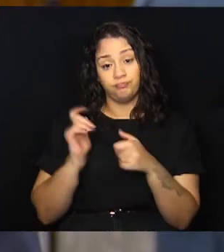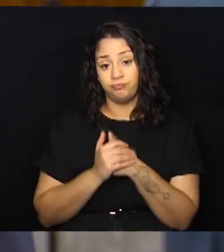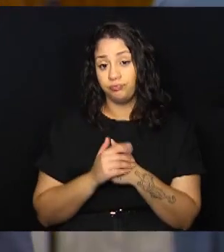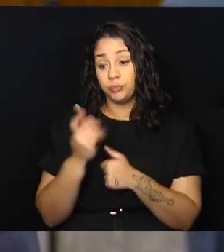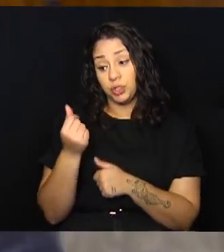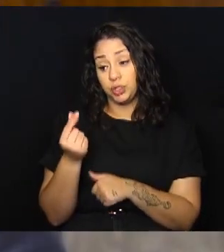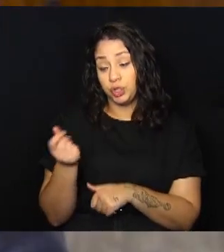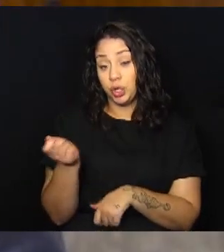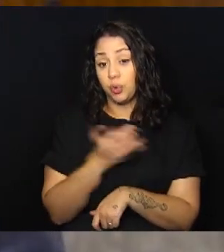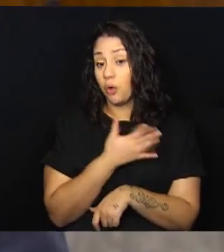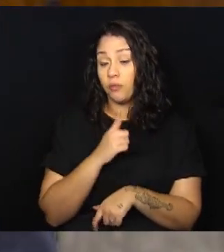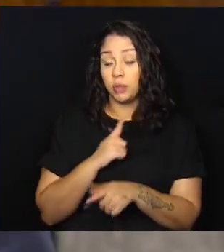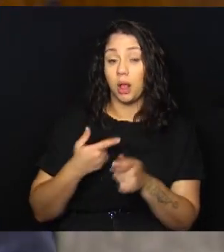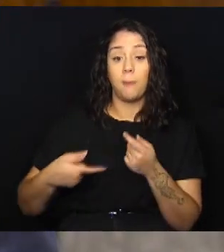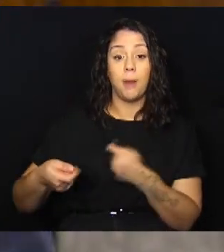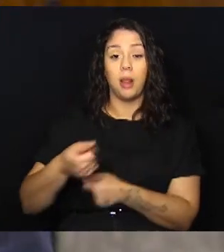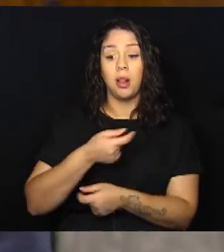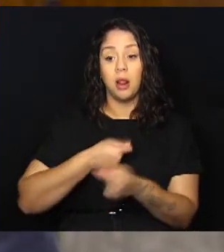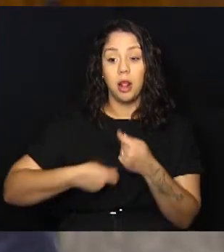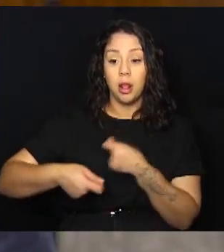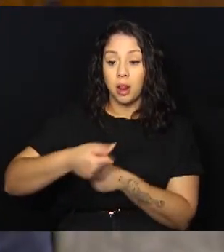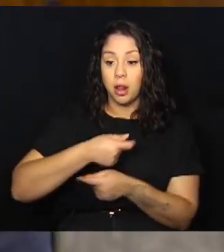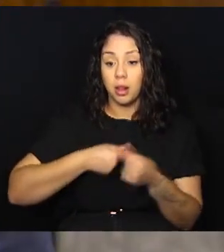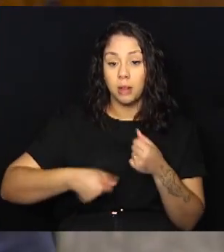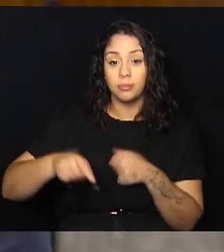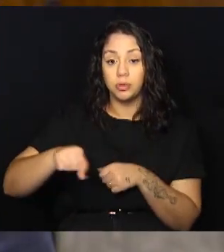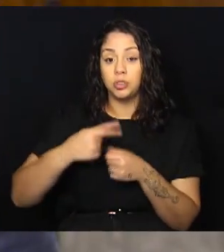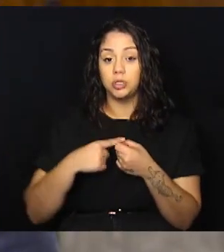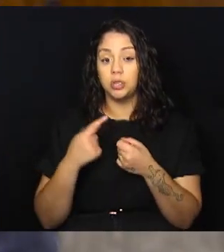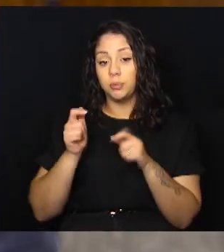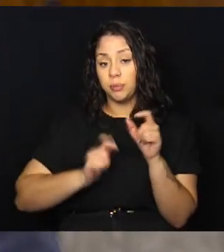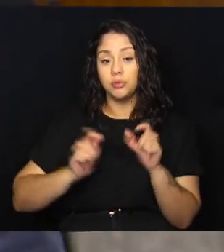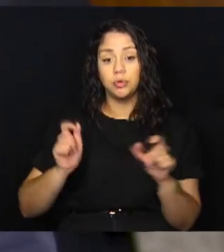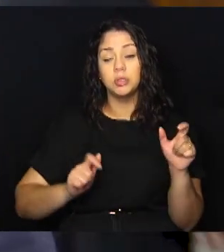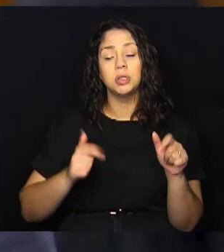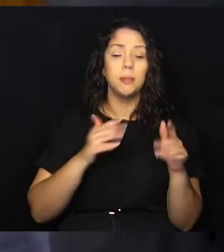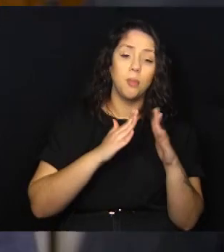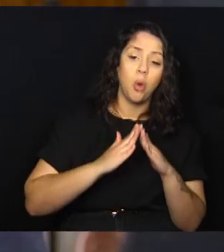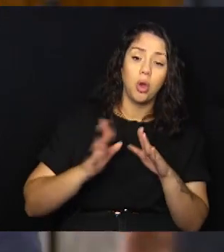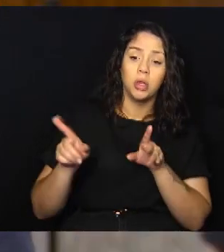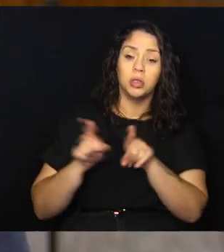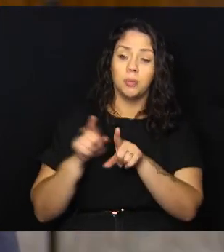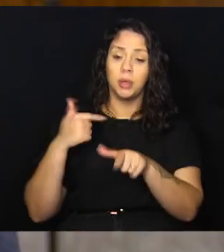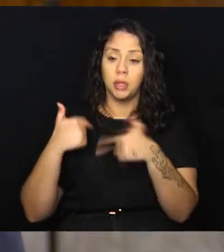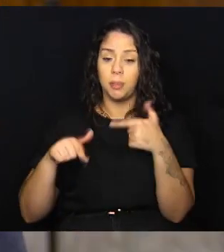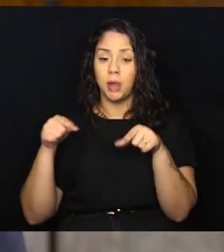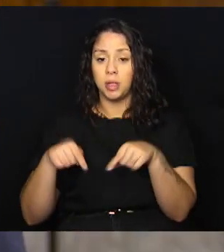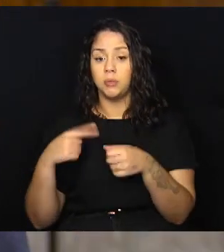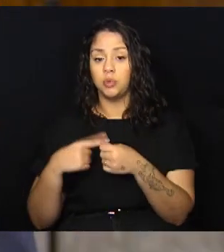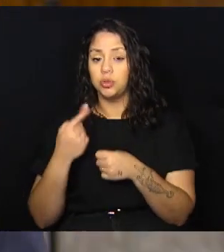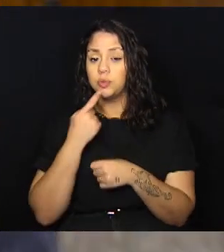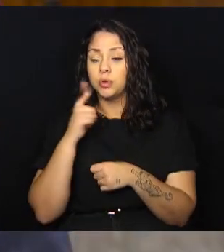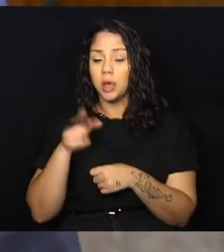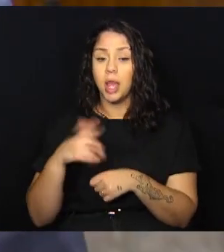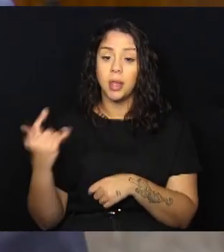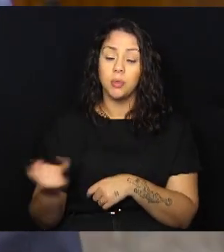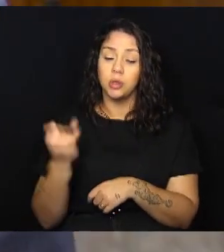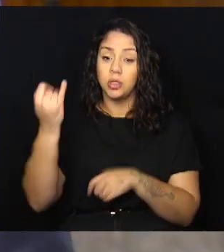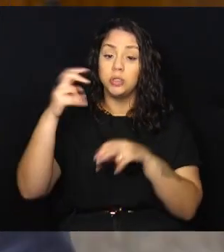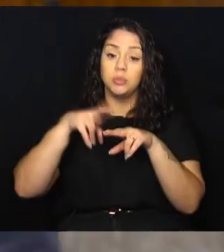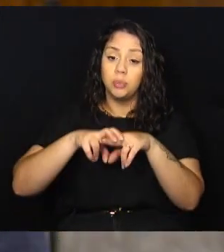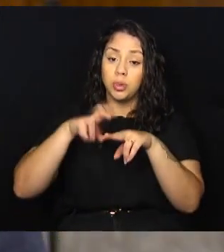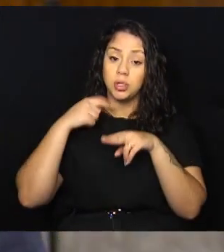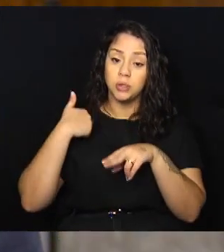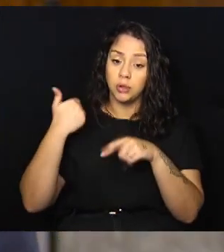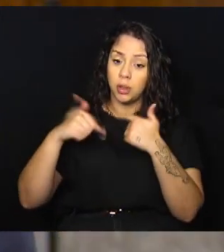que são ambulantes. É um dinheiro novo, um dinheiro que roda dentro do município e para as pessoas que moram e trabalham aqui no município de Campinas.